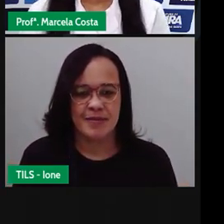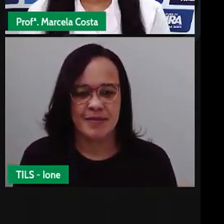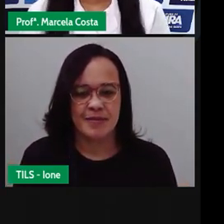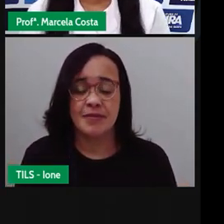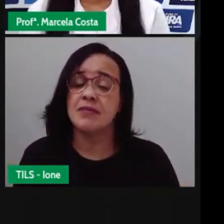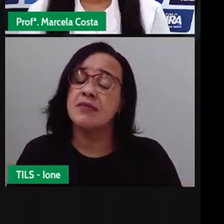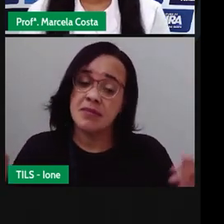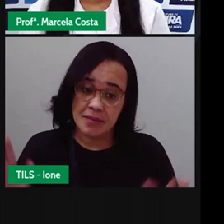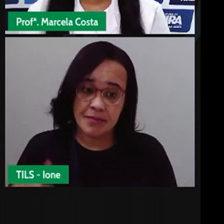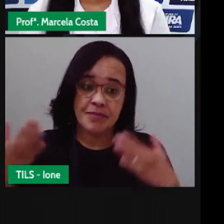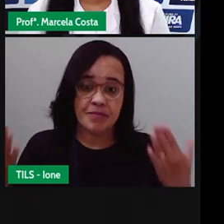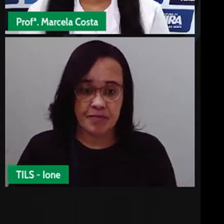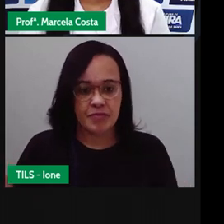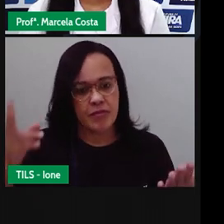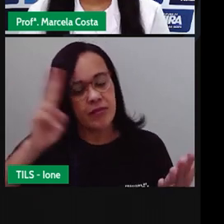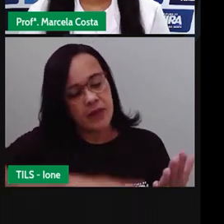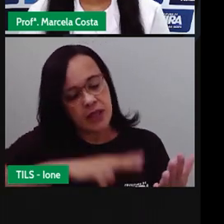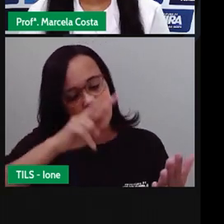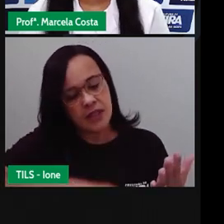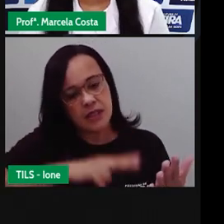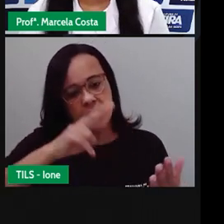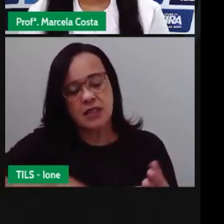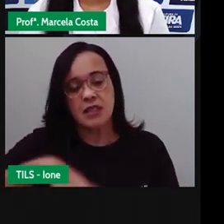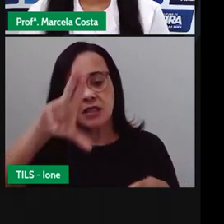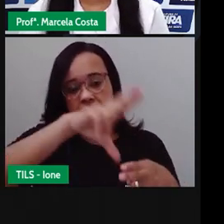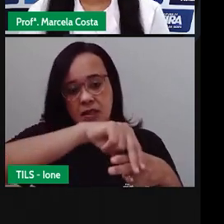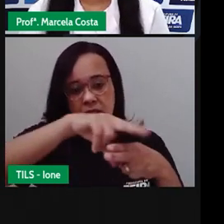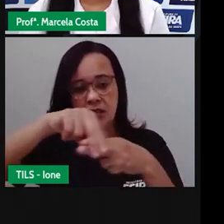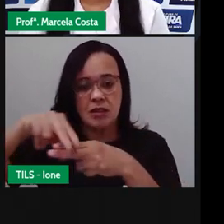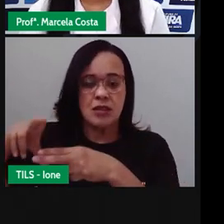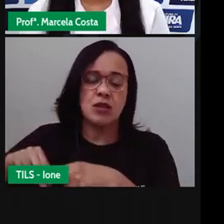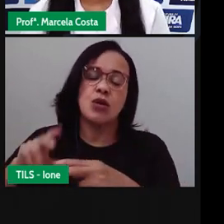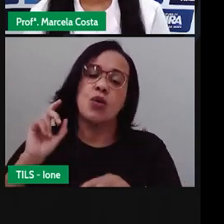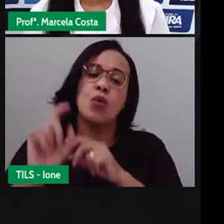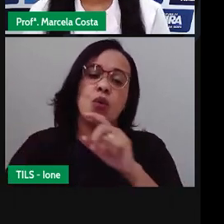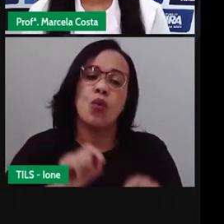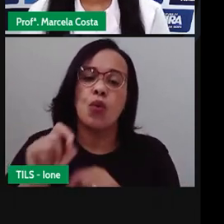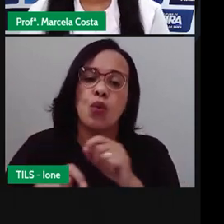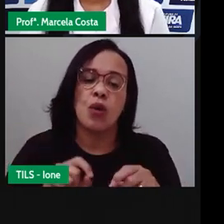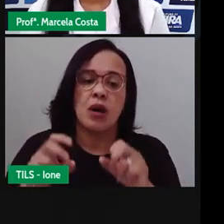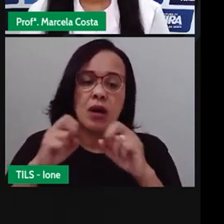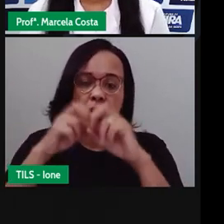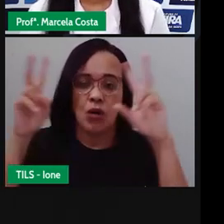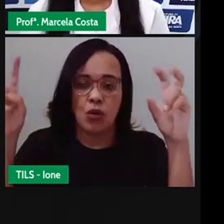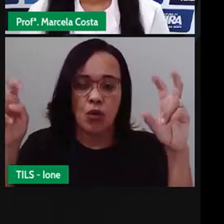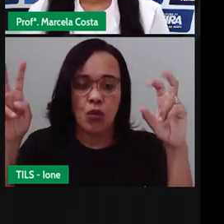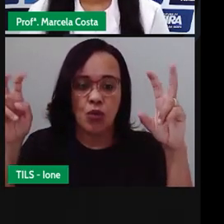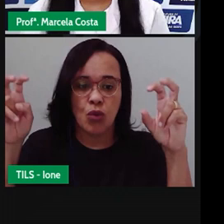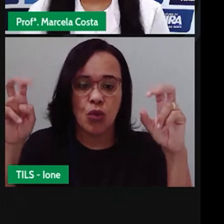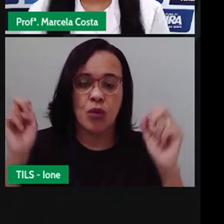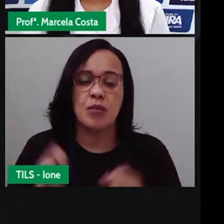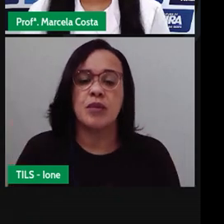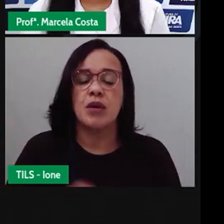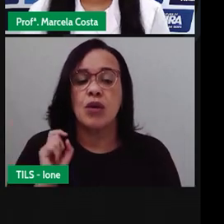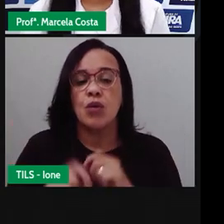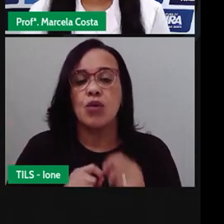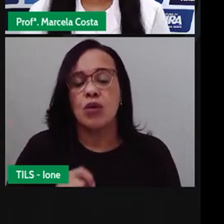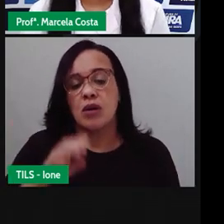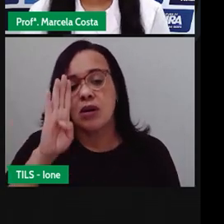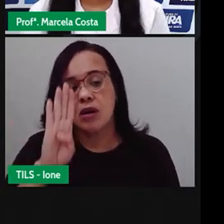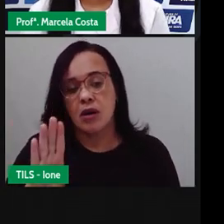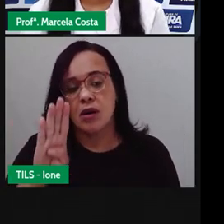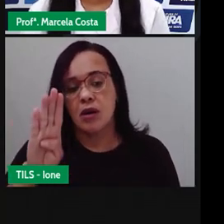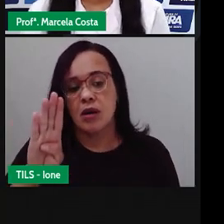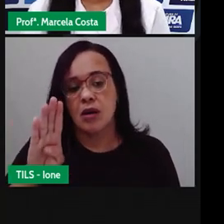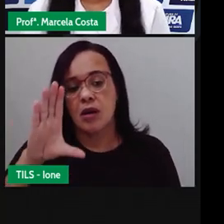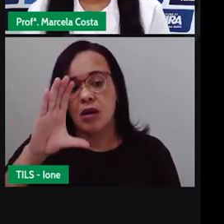Então, nessa literatura aqui, a gente está vendo, crianças, que o nome é Buchada de Foz.